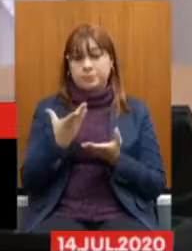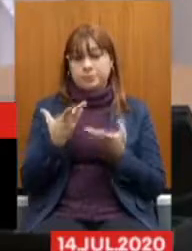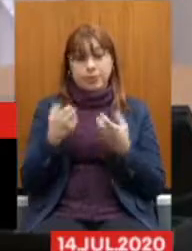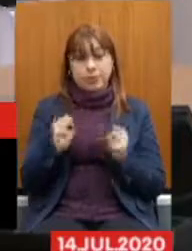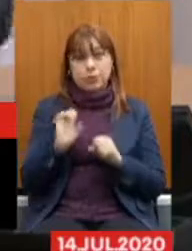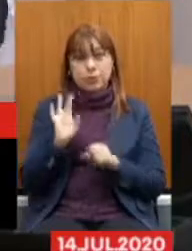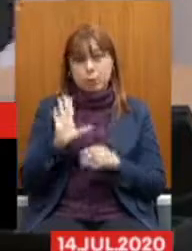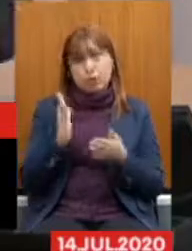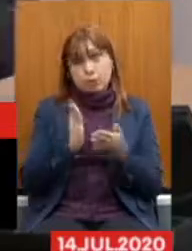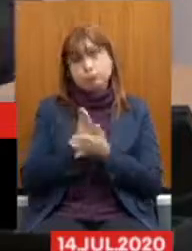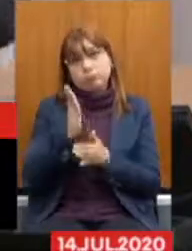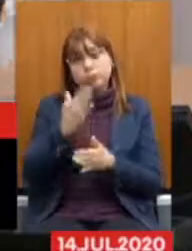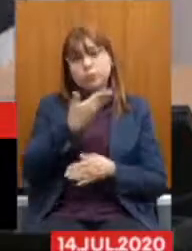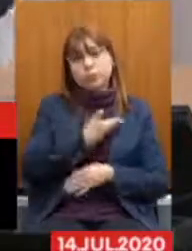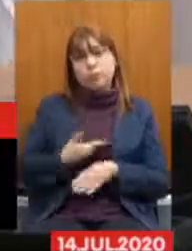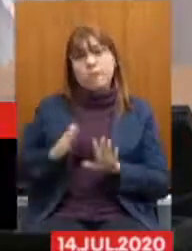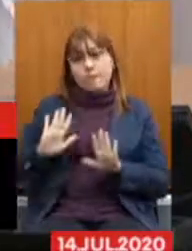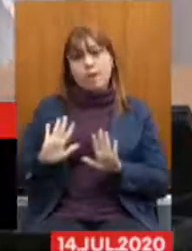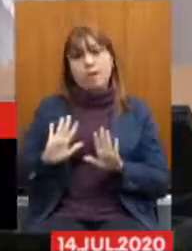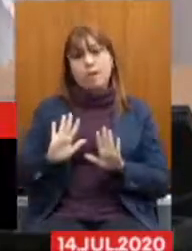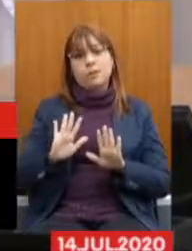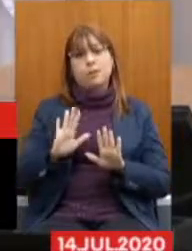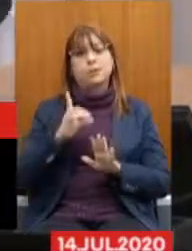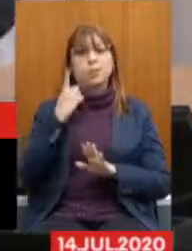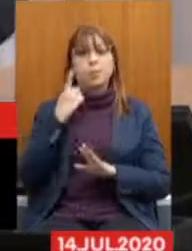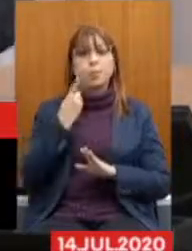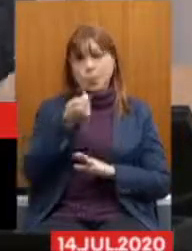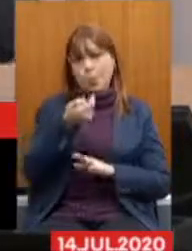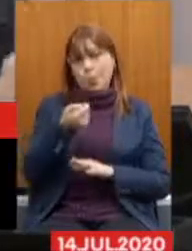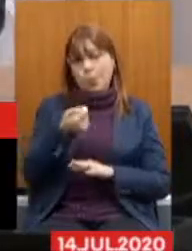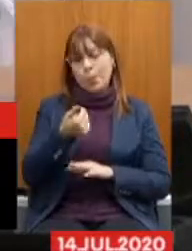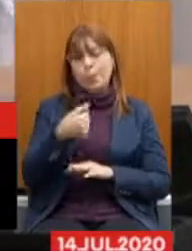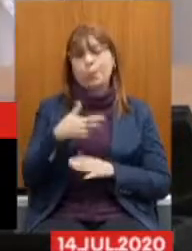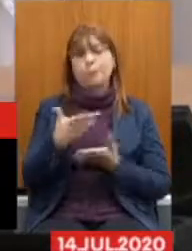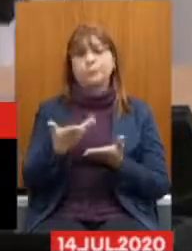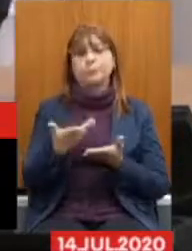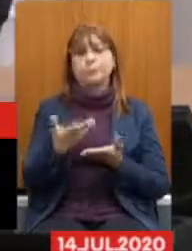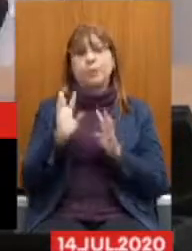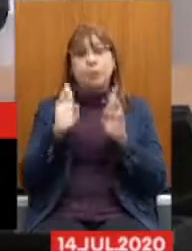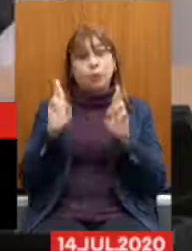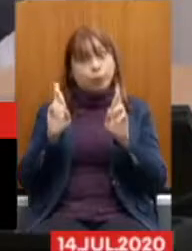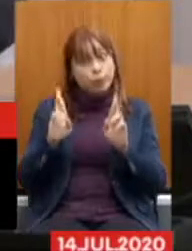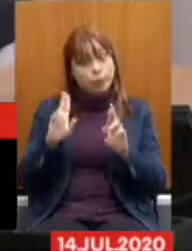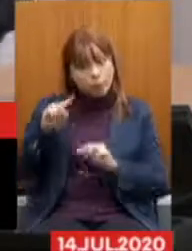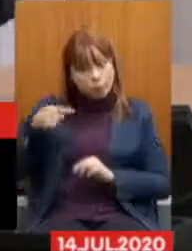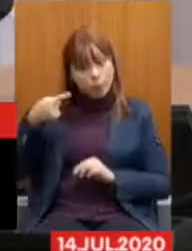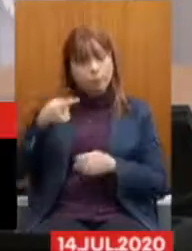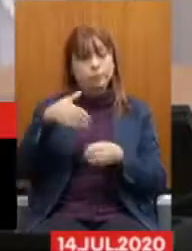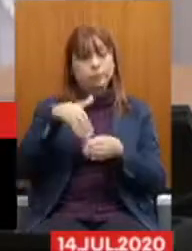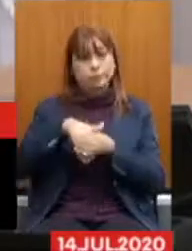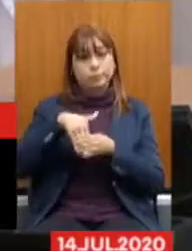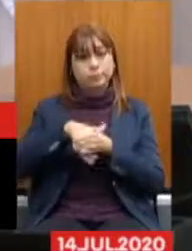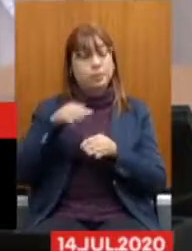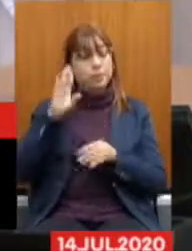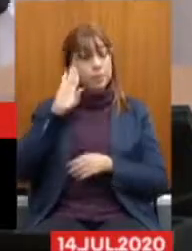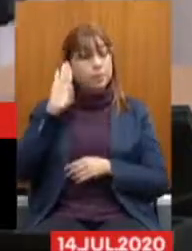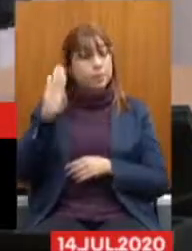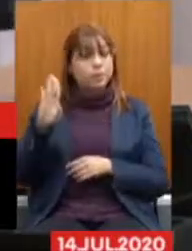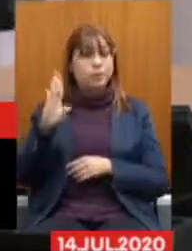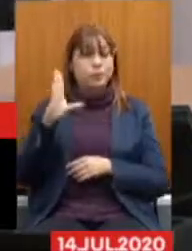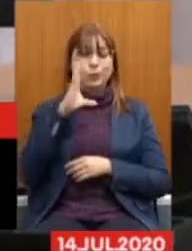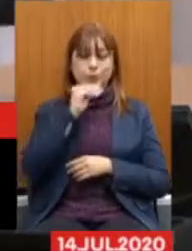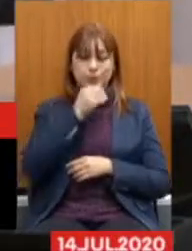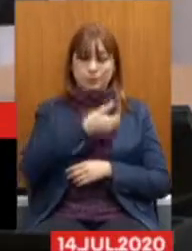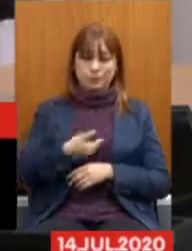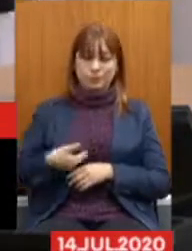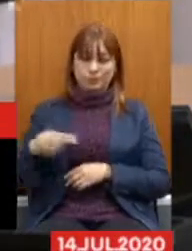elegeu o governador, mas deputados foram poucos, e eu espero que na próxima, principalmente os servidores